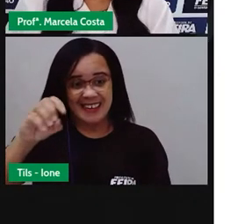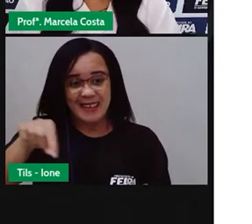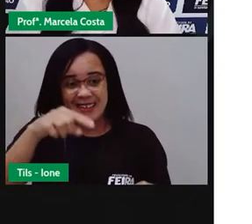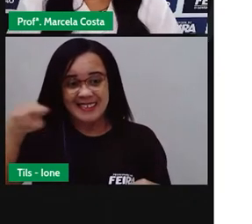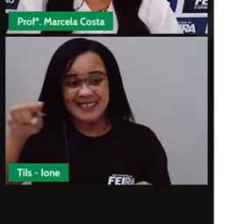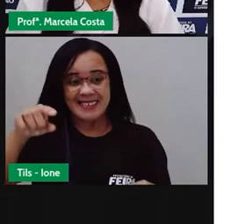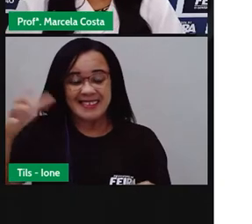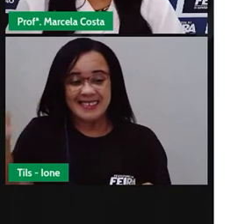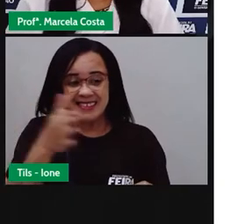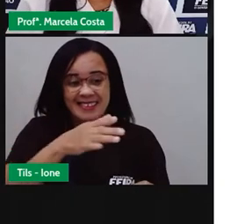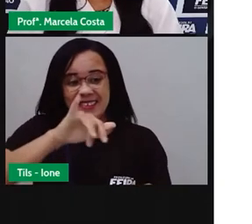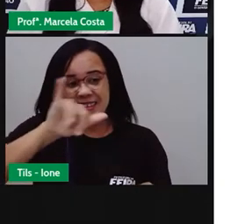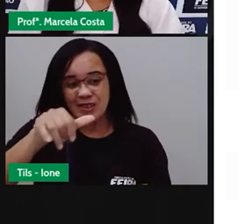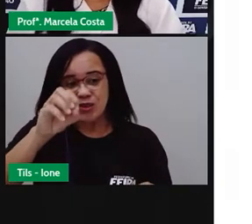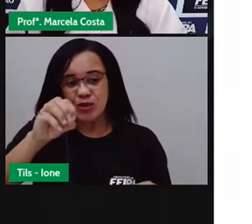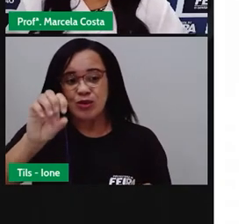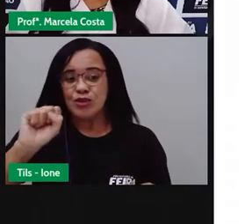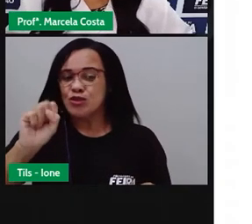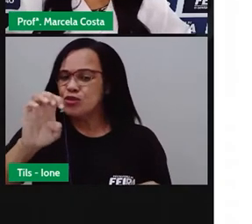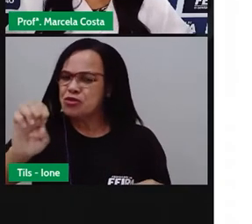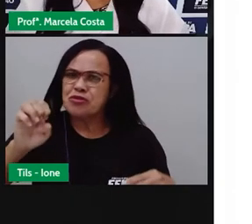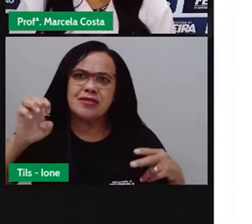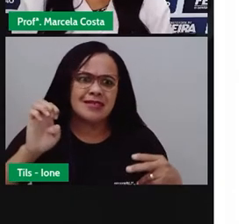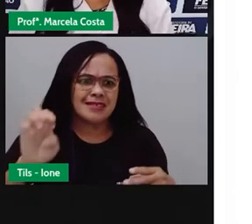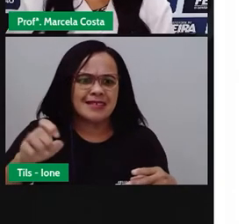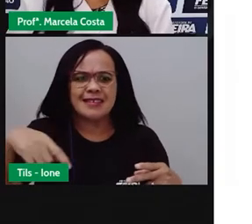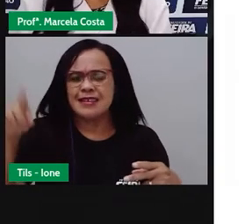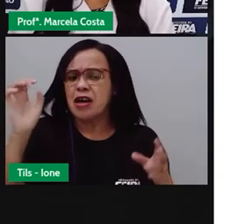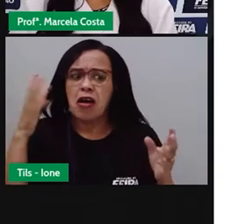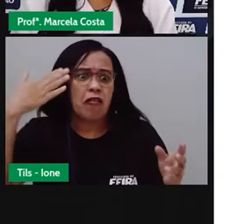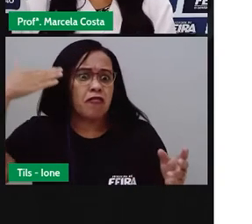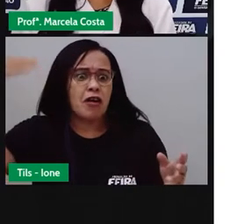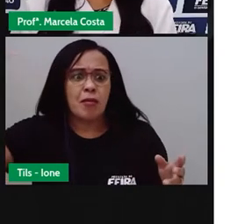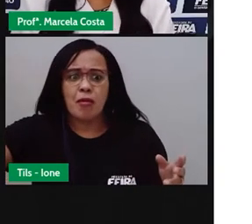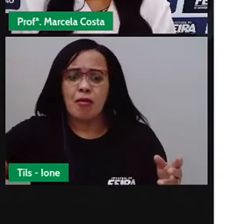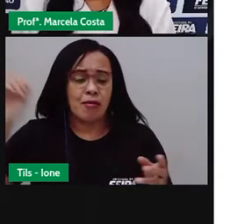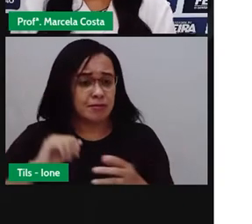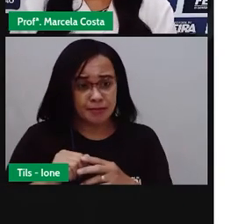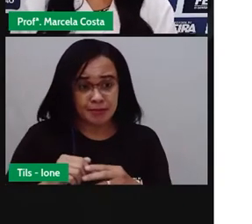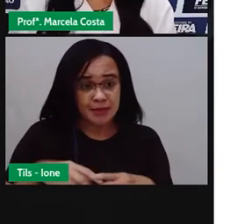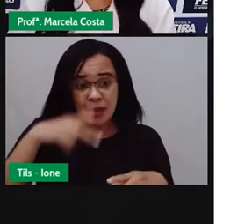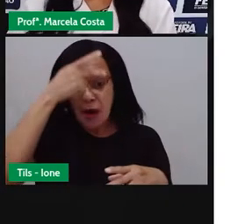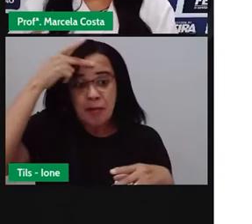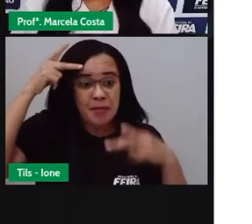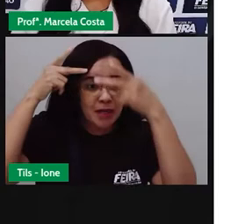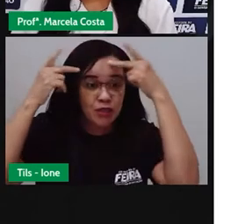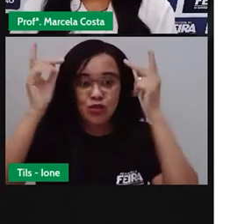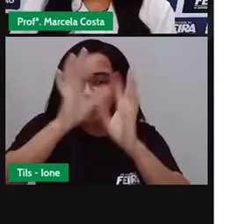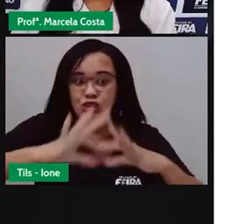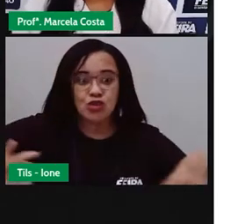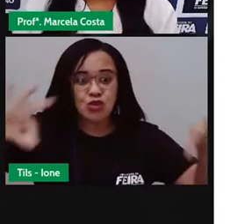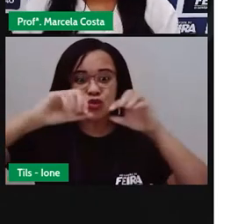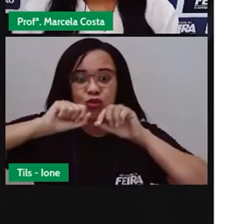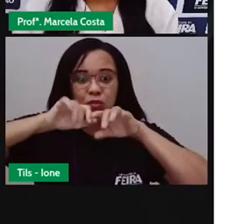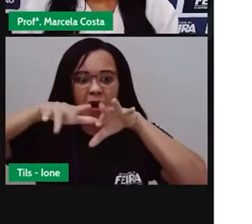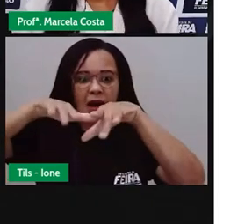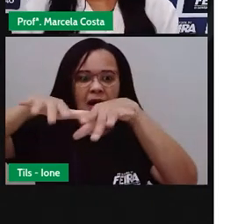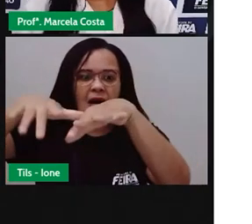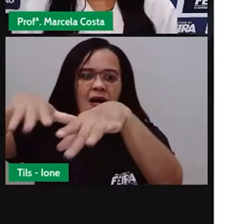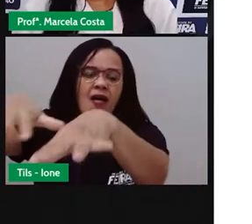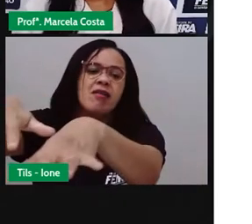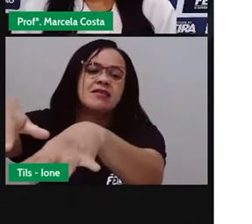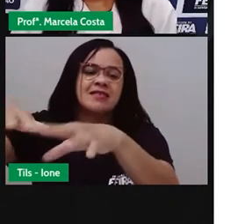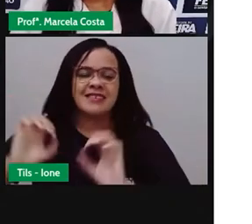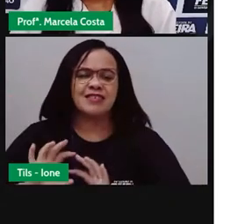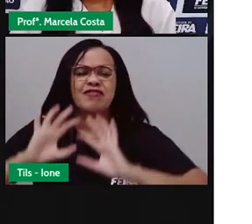E reúne pessoas do município, de todos os cantos do município, dos distritos, que vão para lá